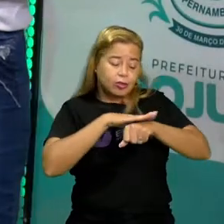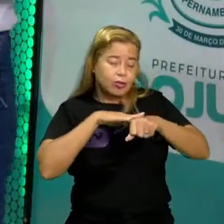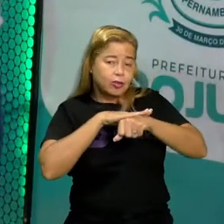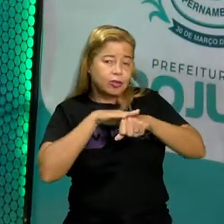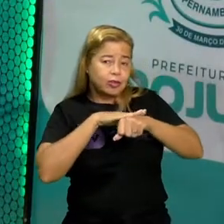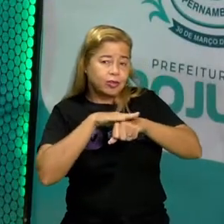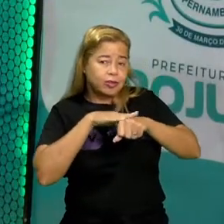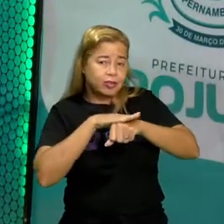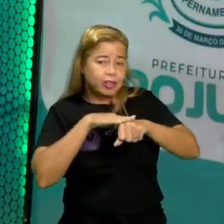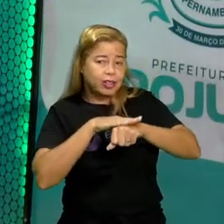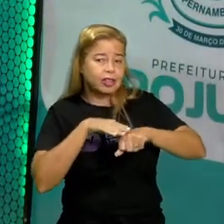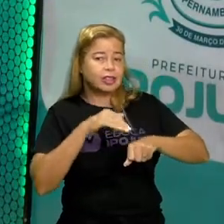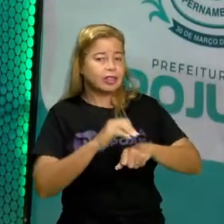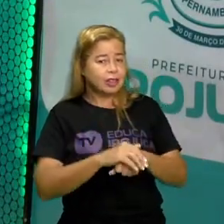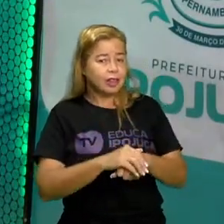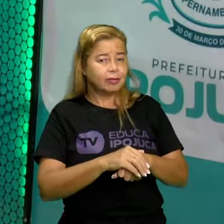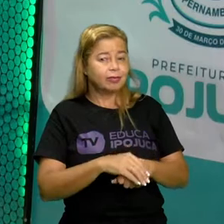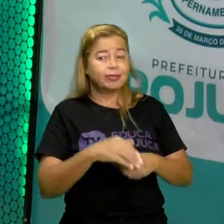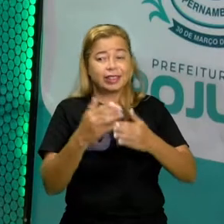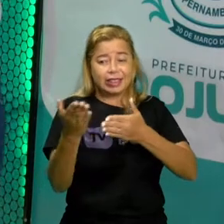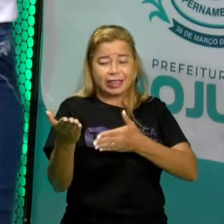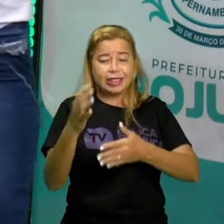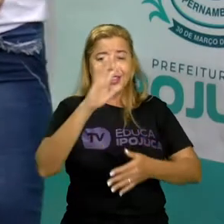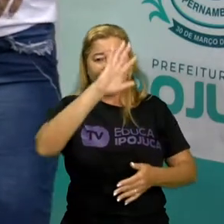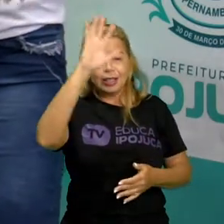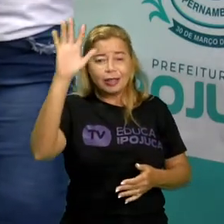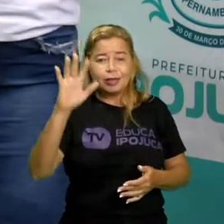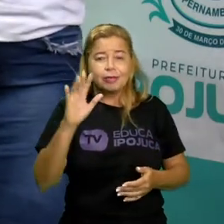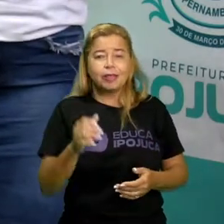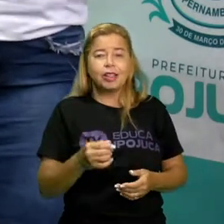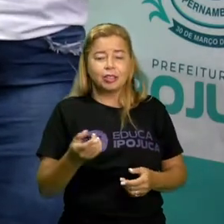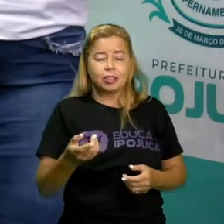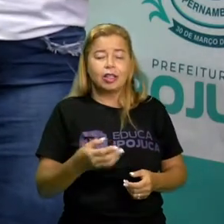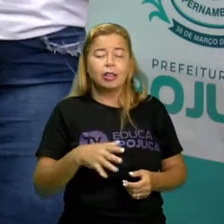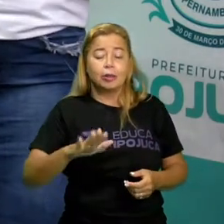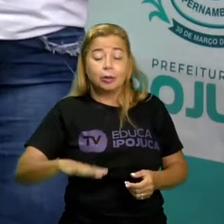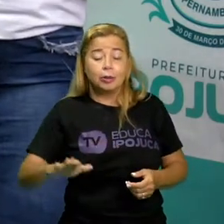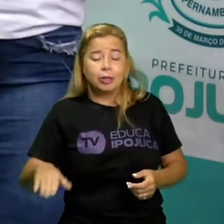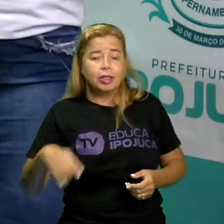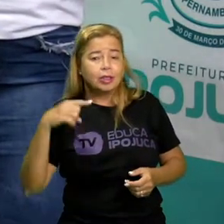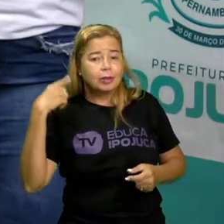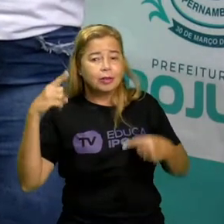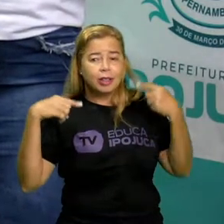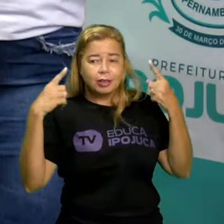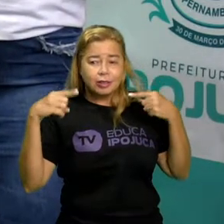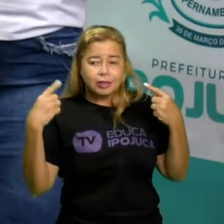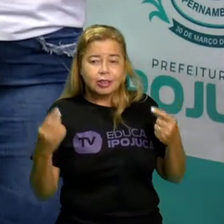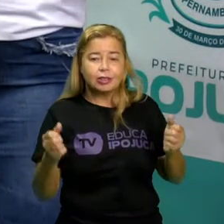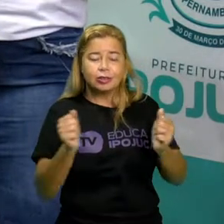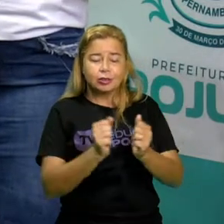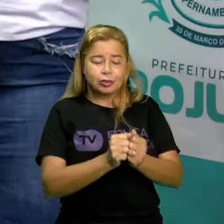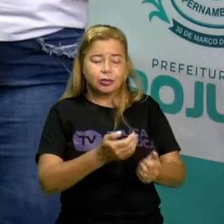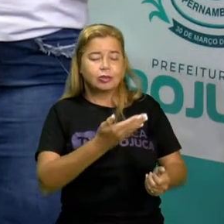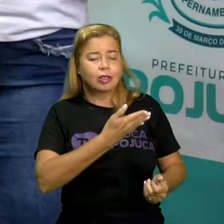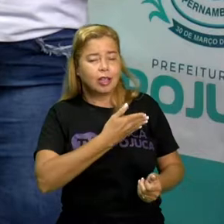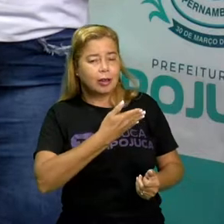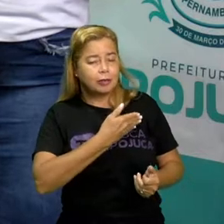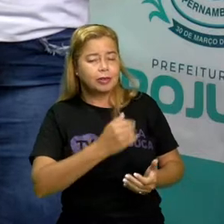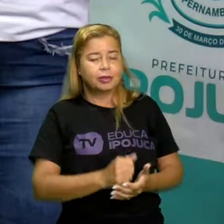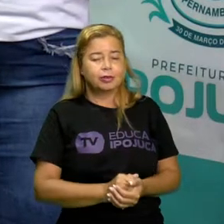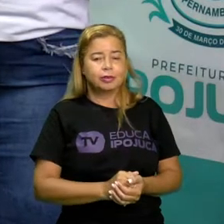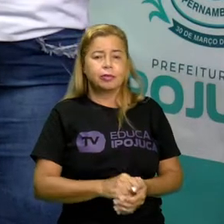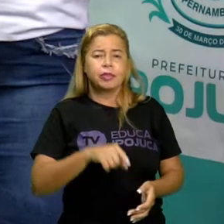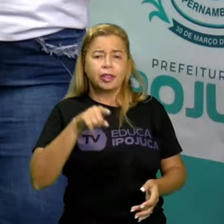legal Onde está o Maluquinho e os seus amigos E aí? Vocês gostaram desse texto? Muito